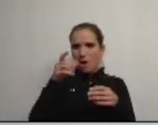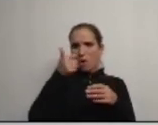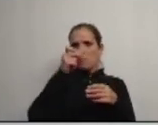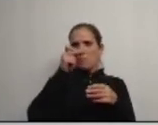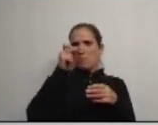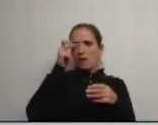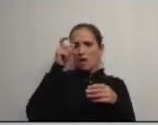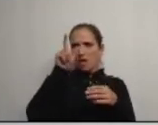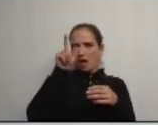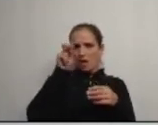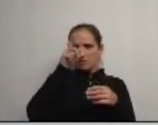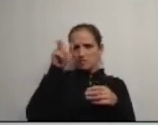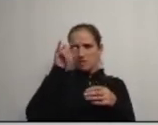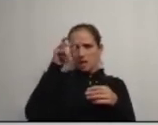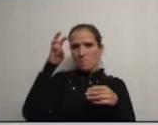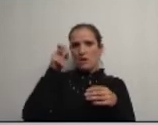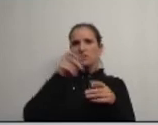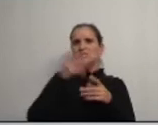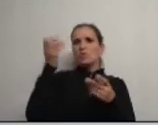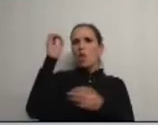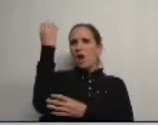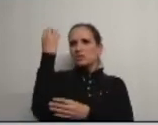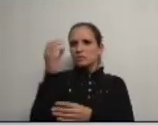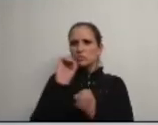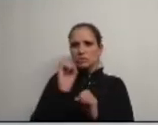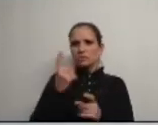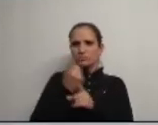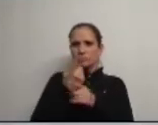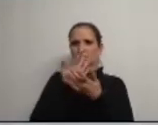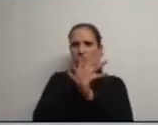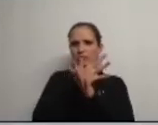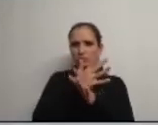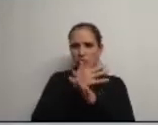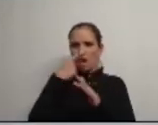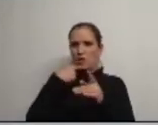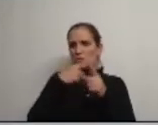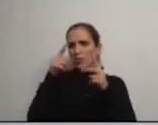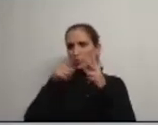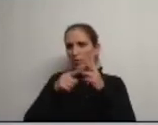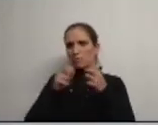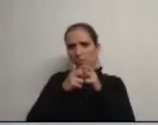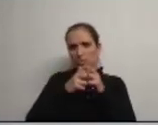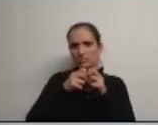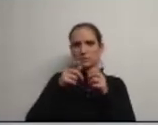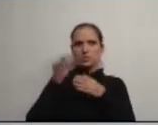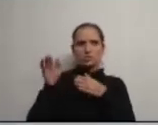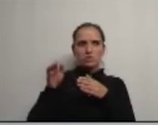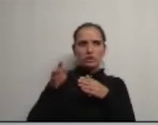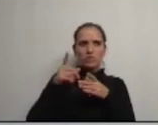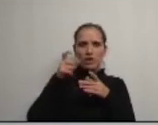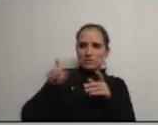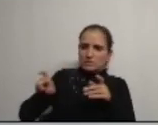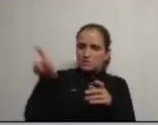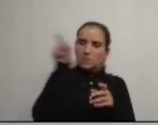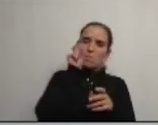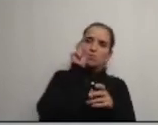essa estrada falta sinalização horizontal vertical depois dos incêndios há muitos problemas à noite com a iluminação faltam rádios de